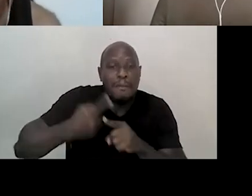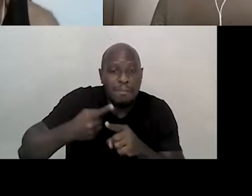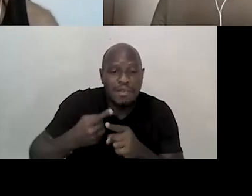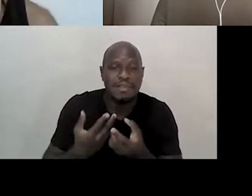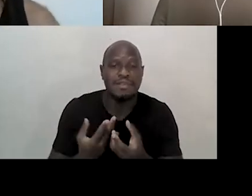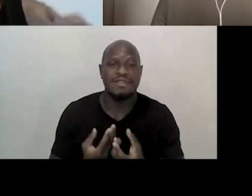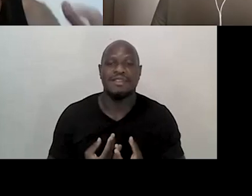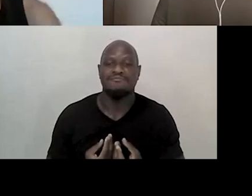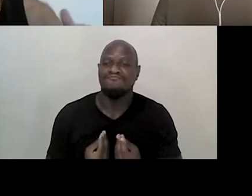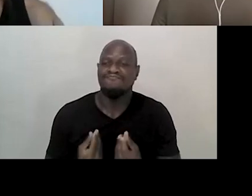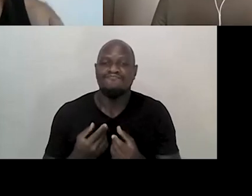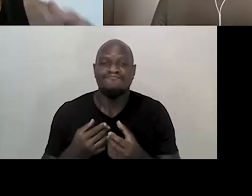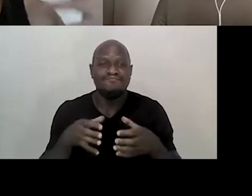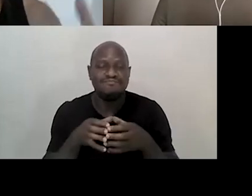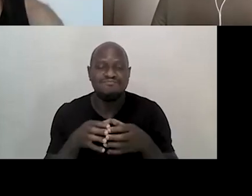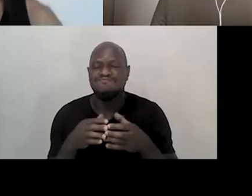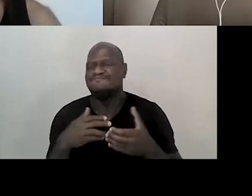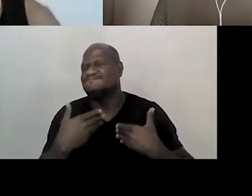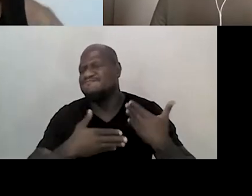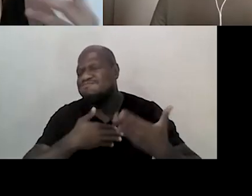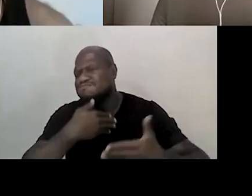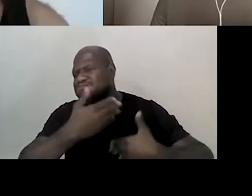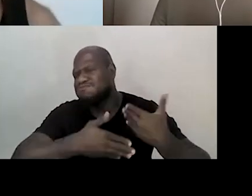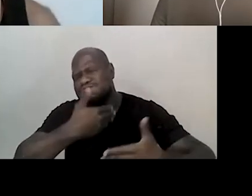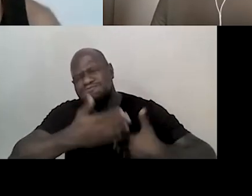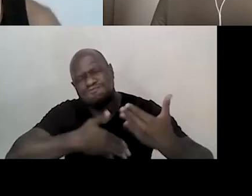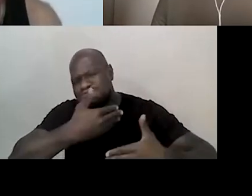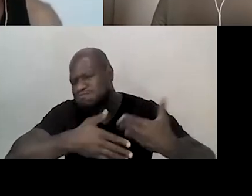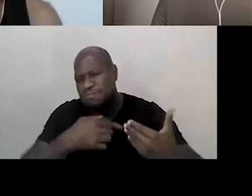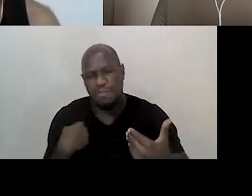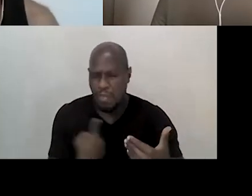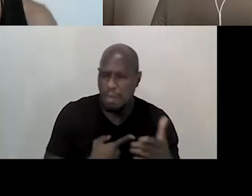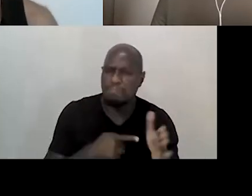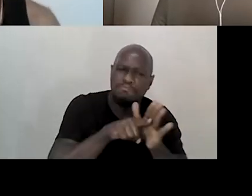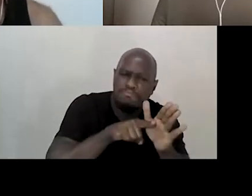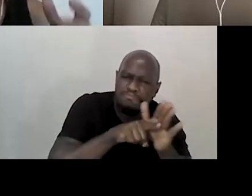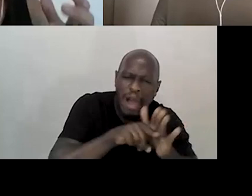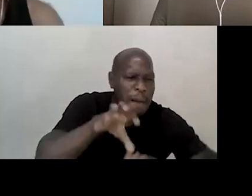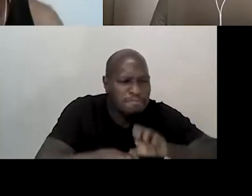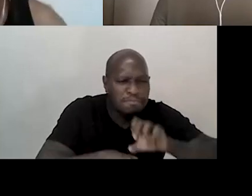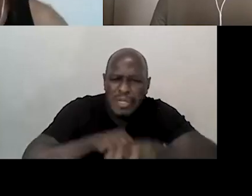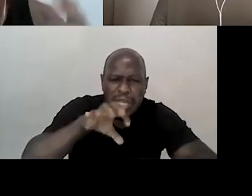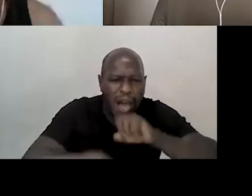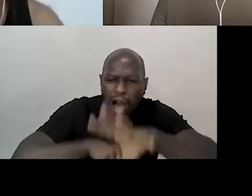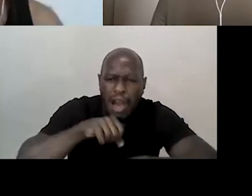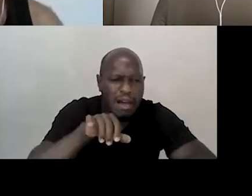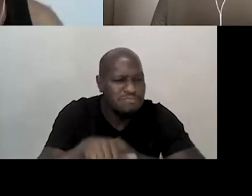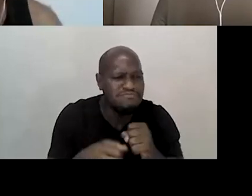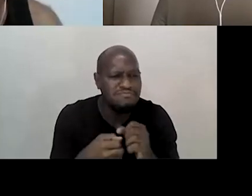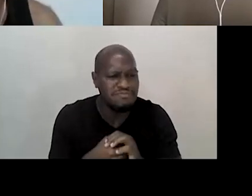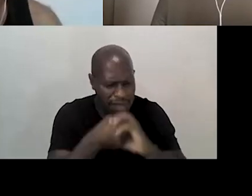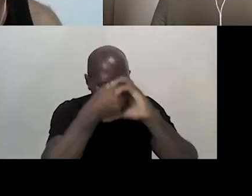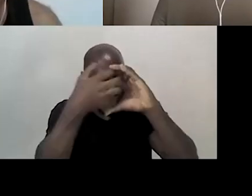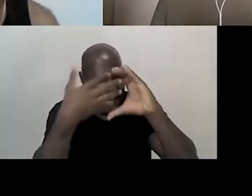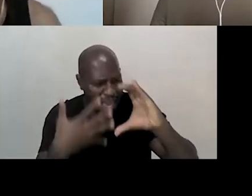Porque o grupo cresceu, foi se desenvolvendo, foi pesquisando e buscando, com essa característica, de amigos, estudantes,